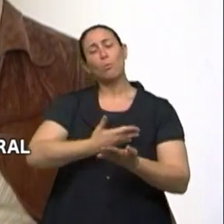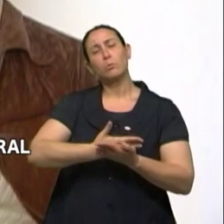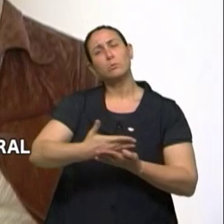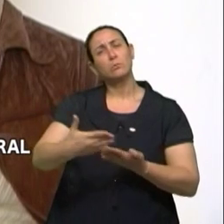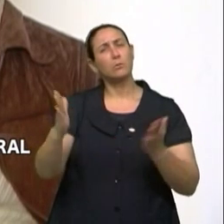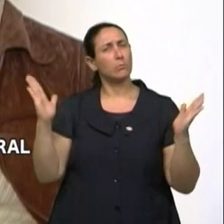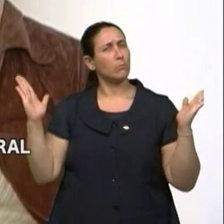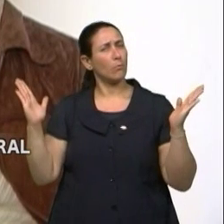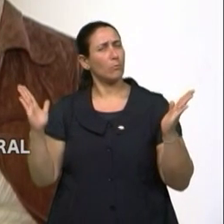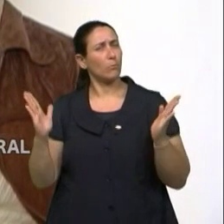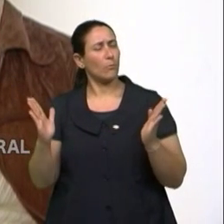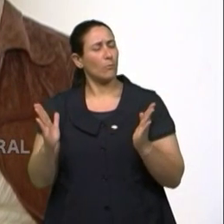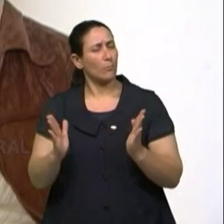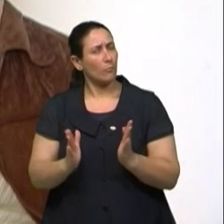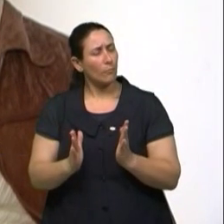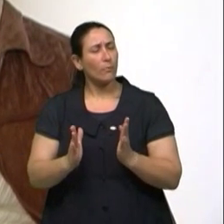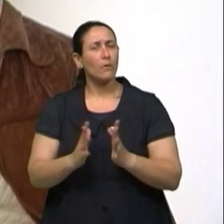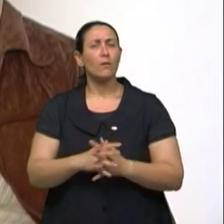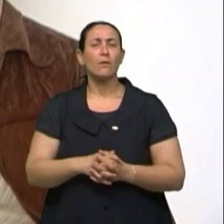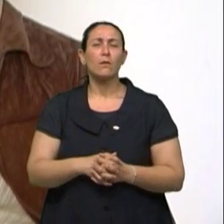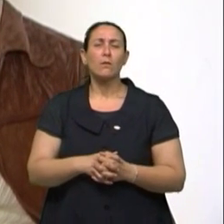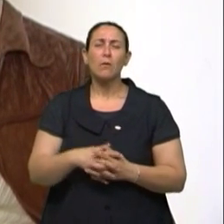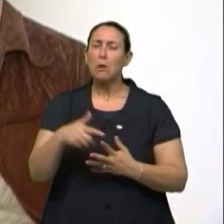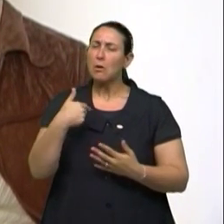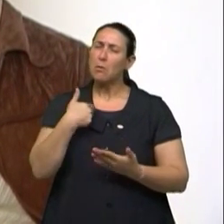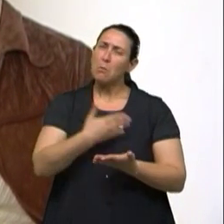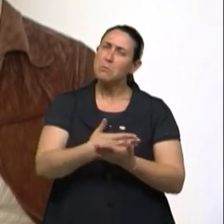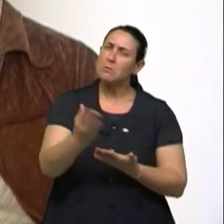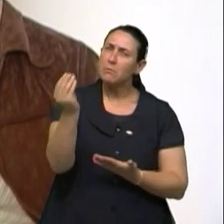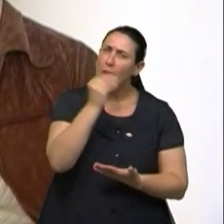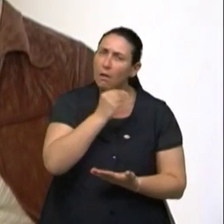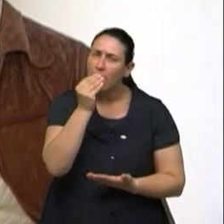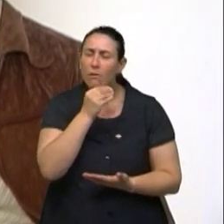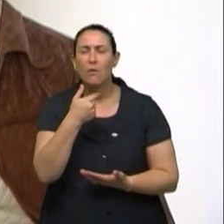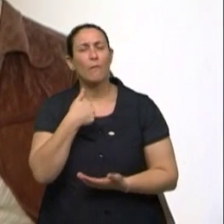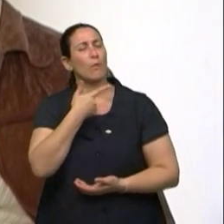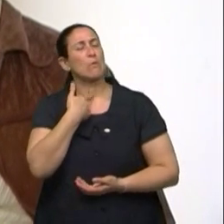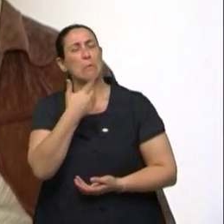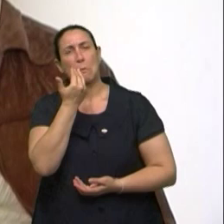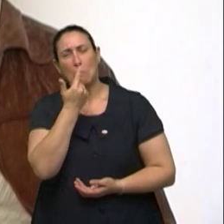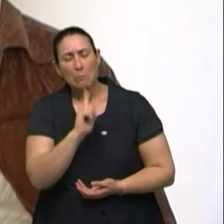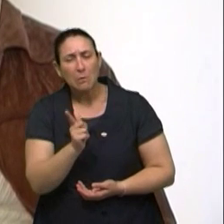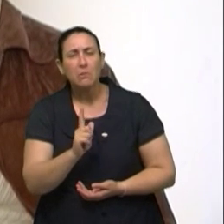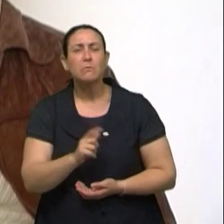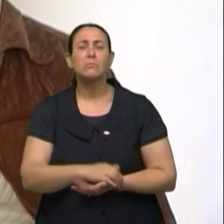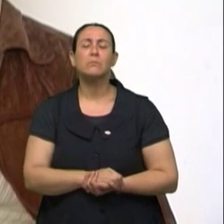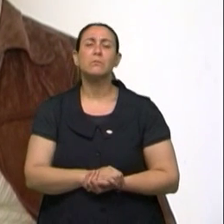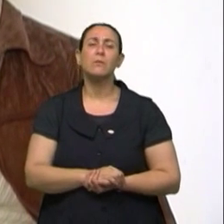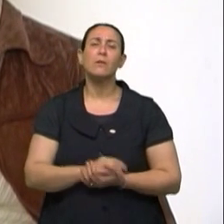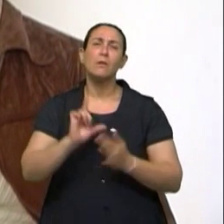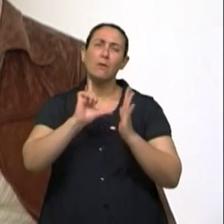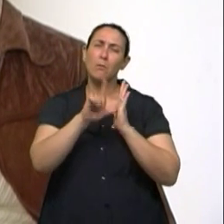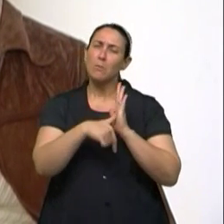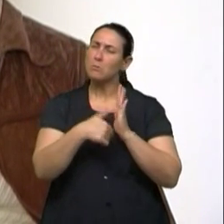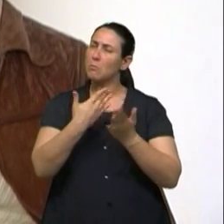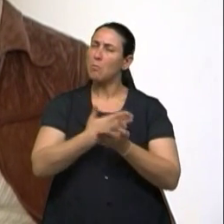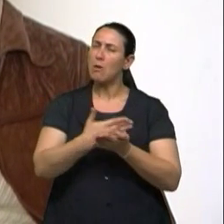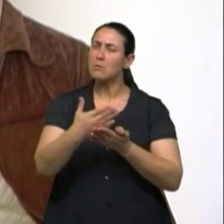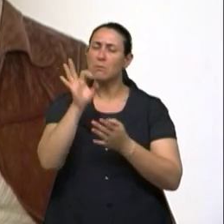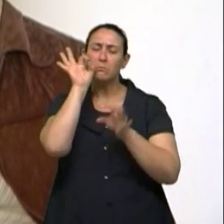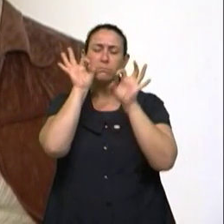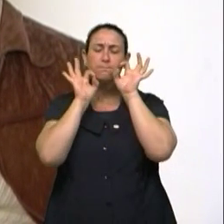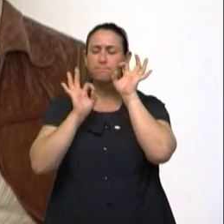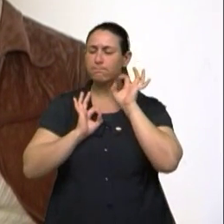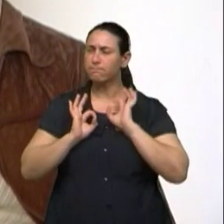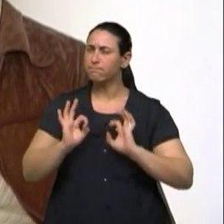e comecei a ficar fraca, não tinha vontade de comer. Comecei a aparecer com umas manchas